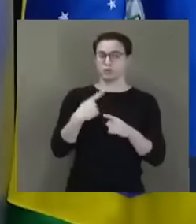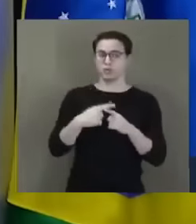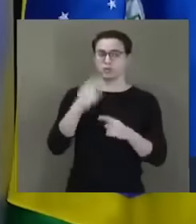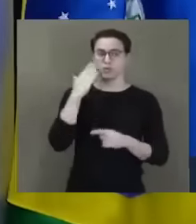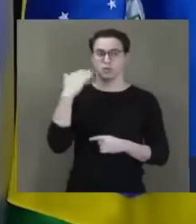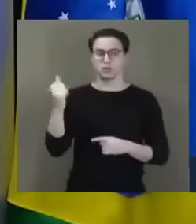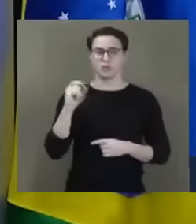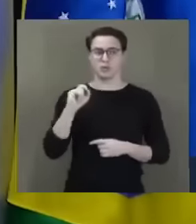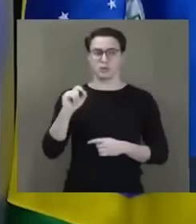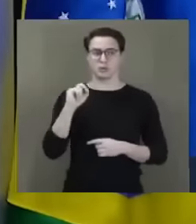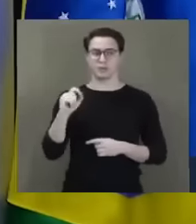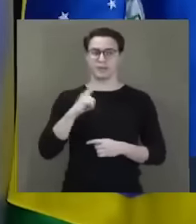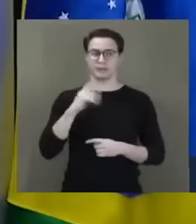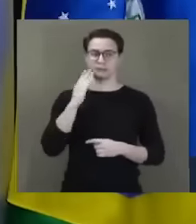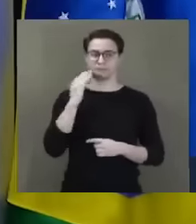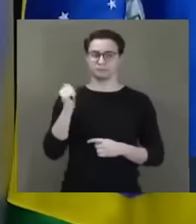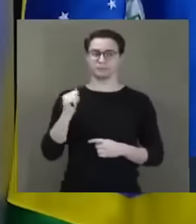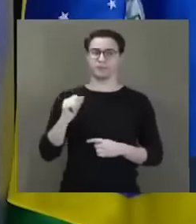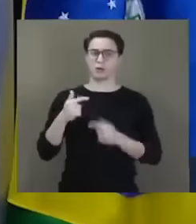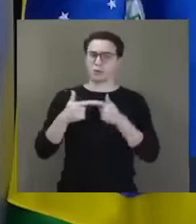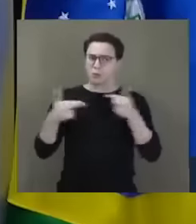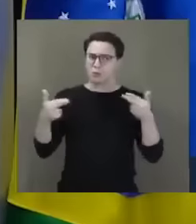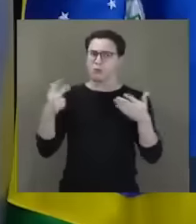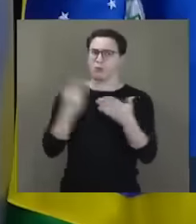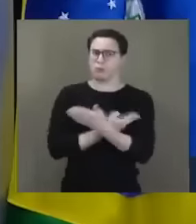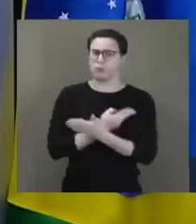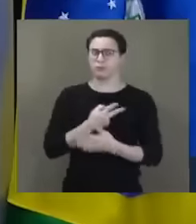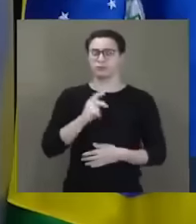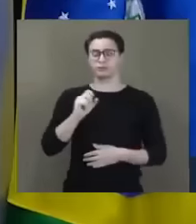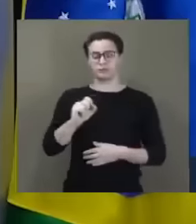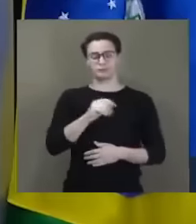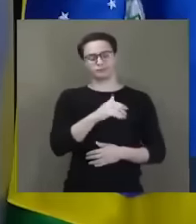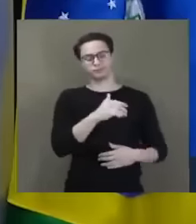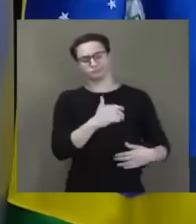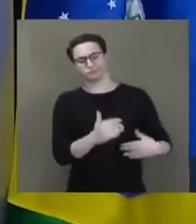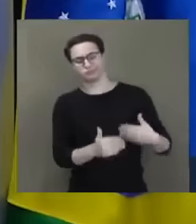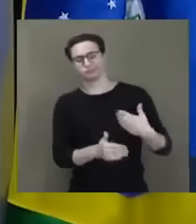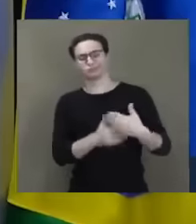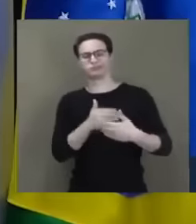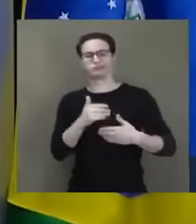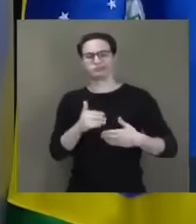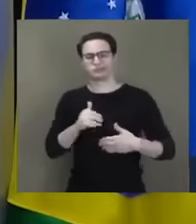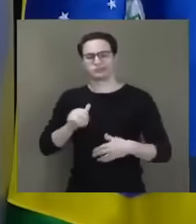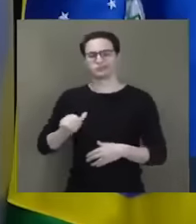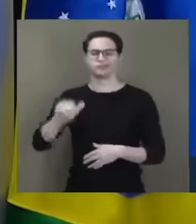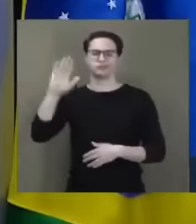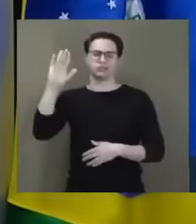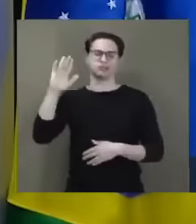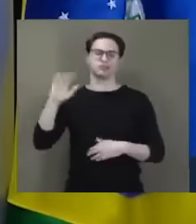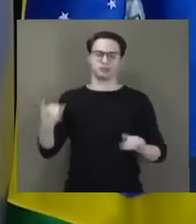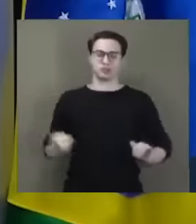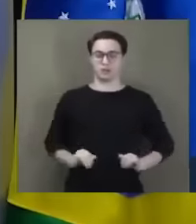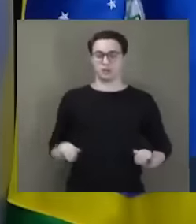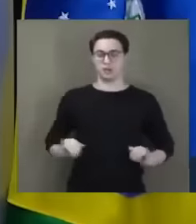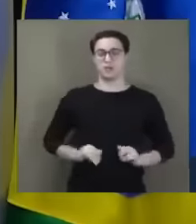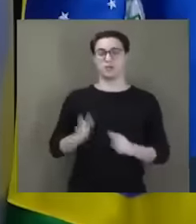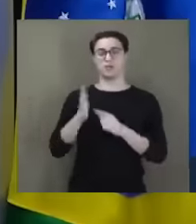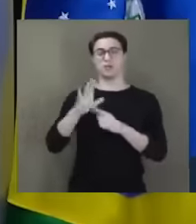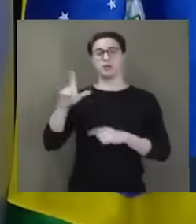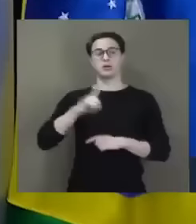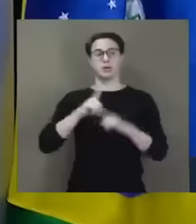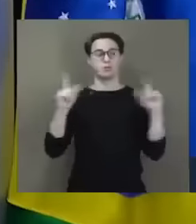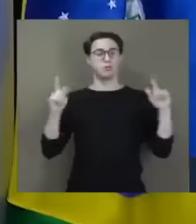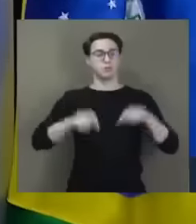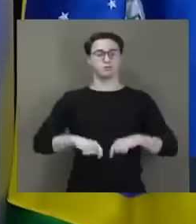observação da precipitação dos acontecimentos, cada vez mais traumáticos, indica a possibilidade